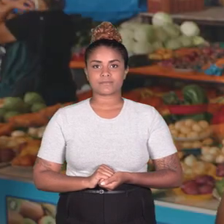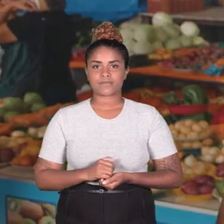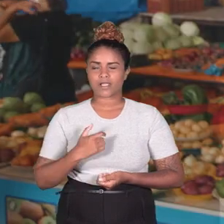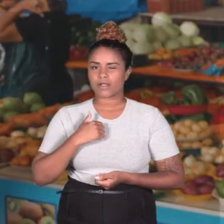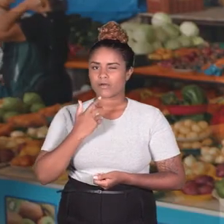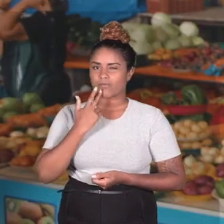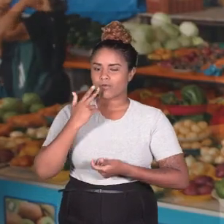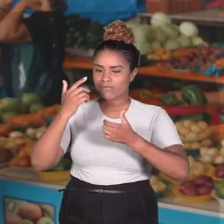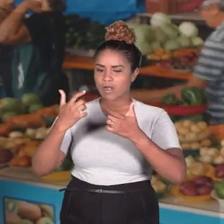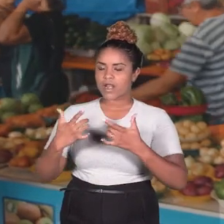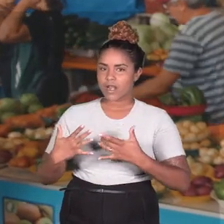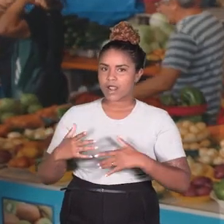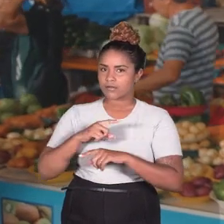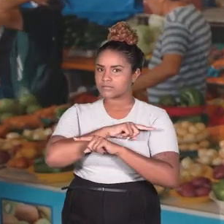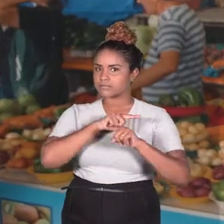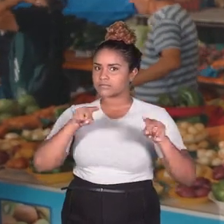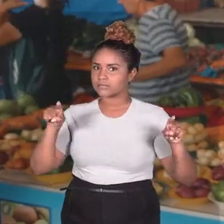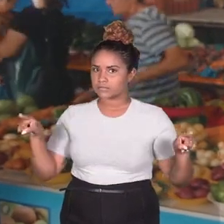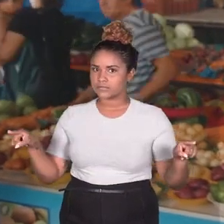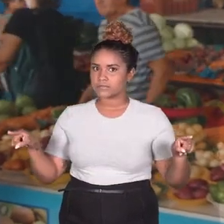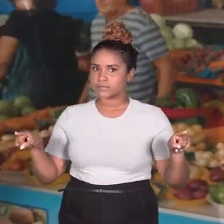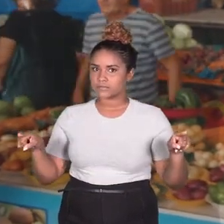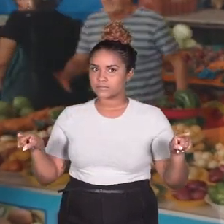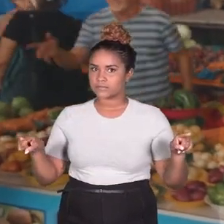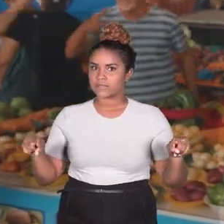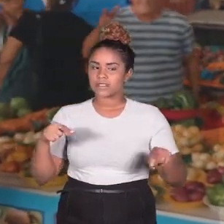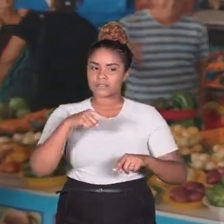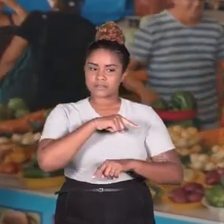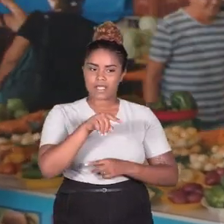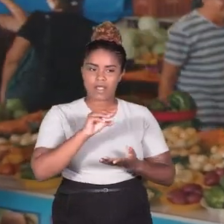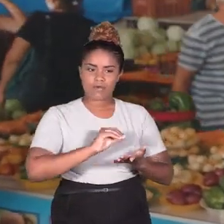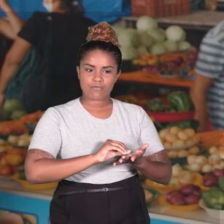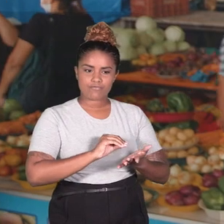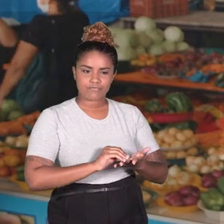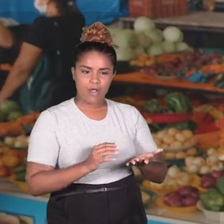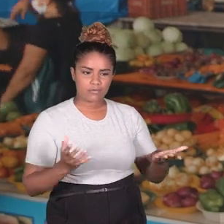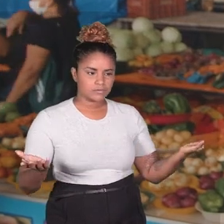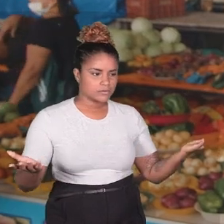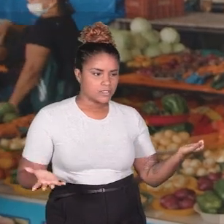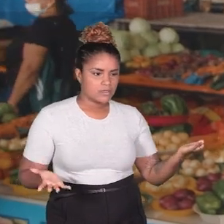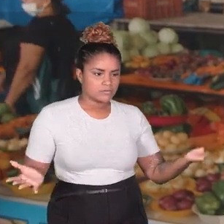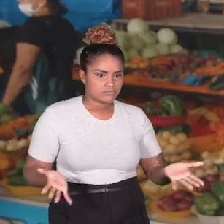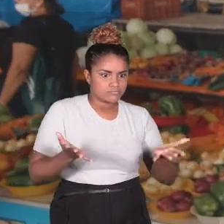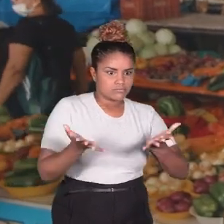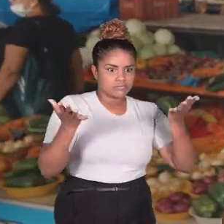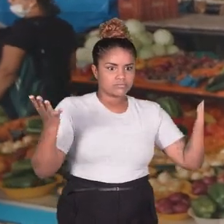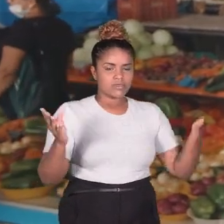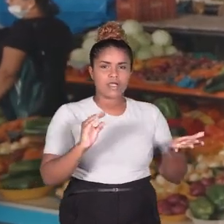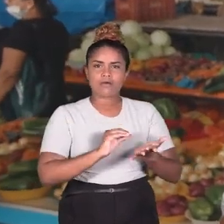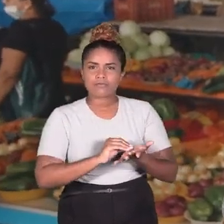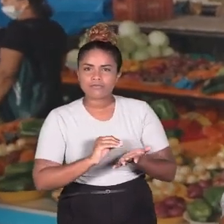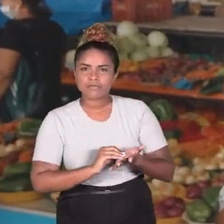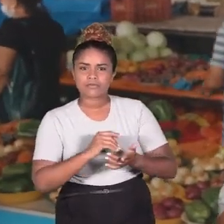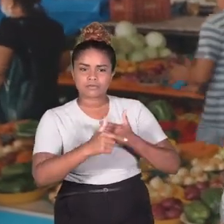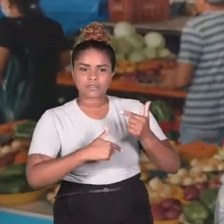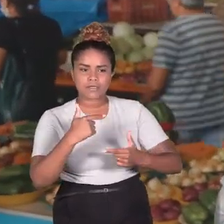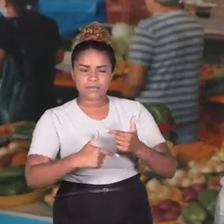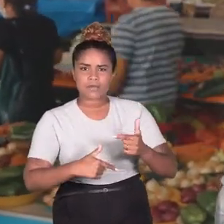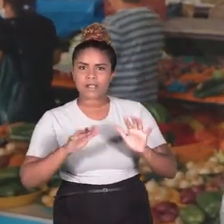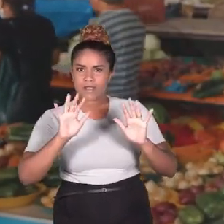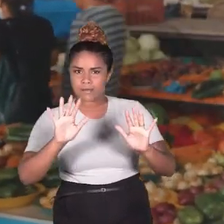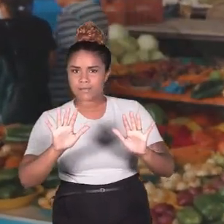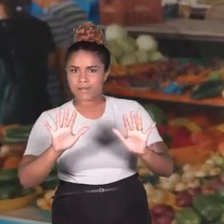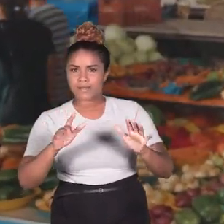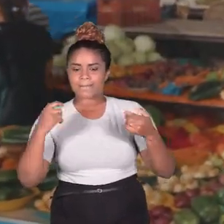Olha, eu quero falar uma coisa pra vocês. Para esse desemprego, para essa falta de incentivo, pra tudo isso, tem jeito.